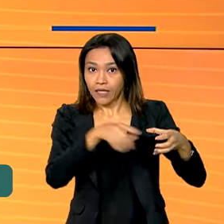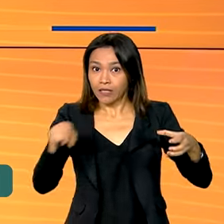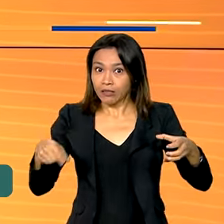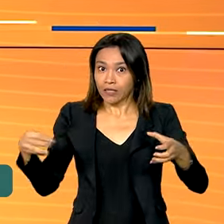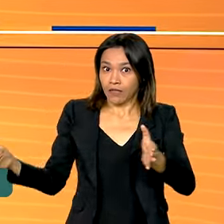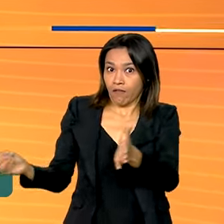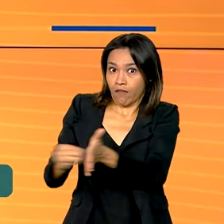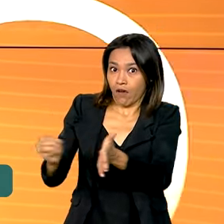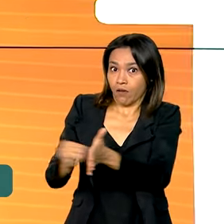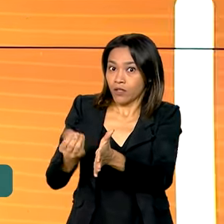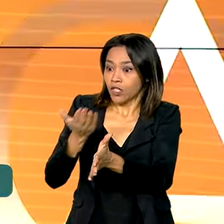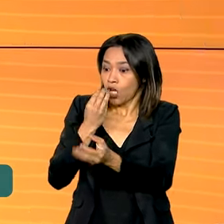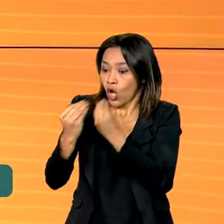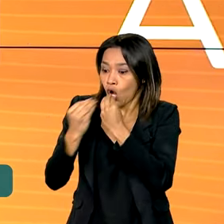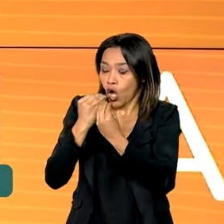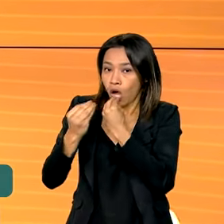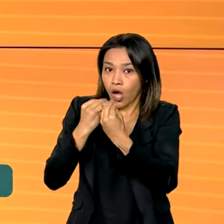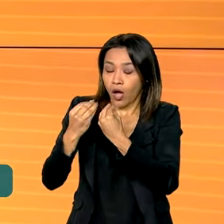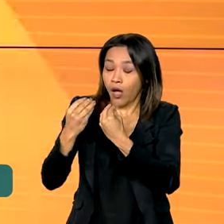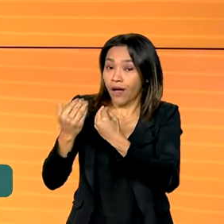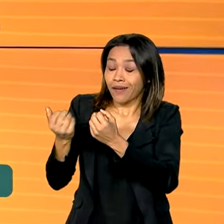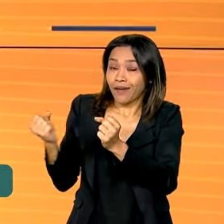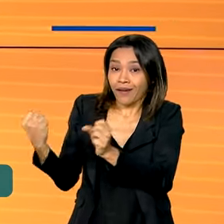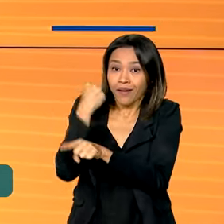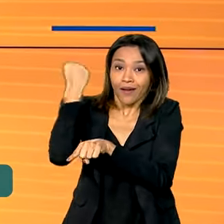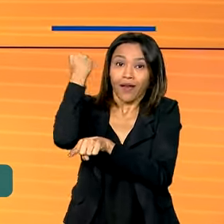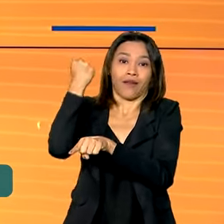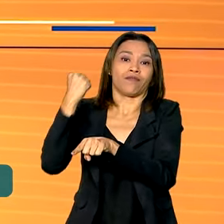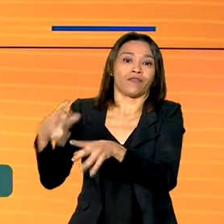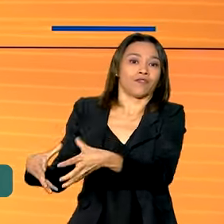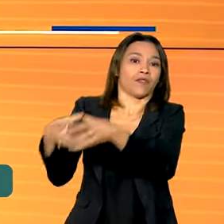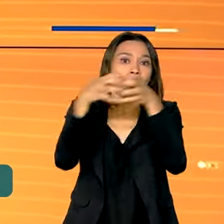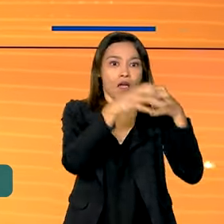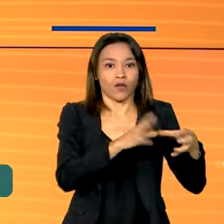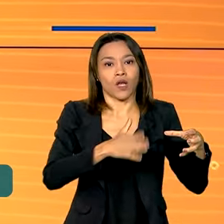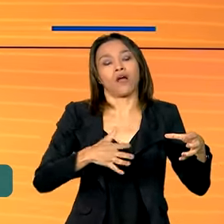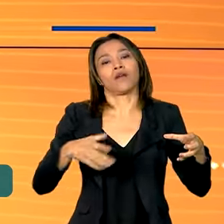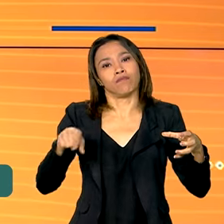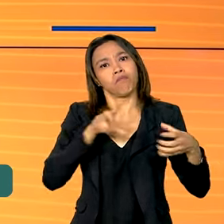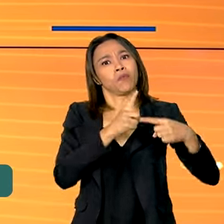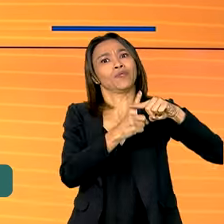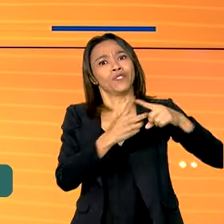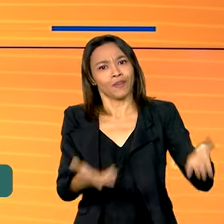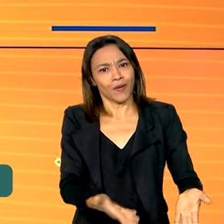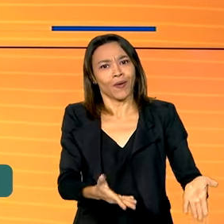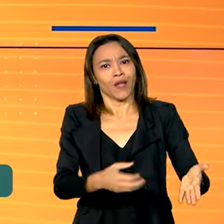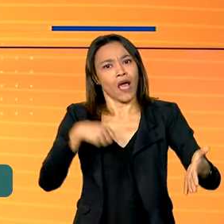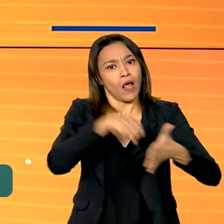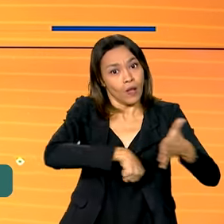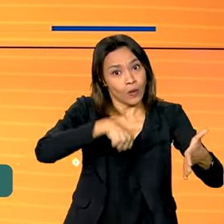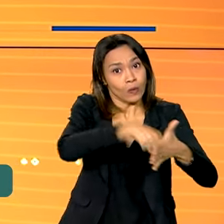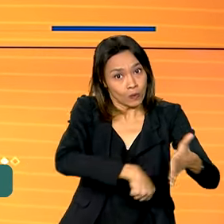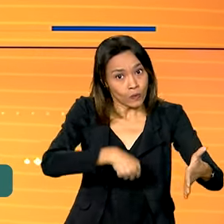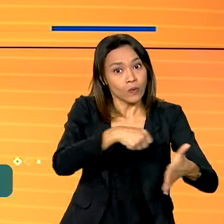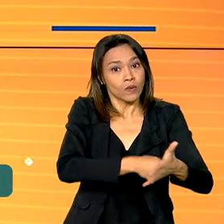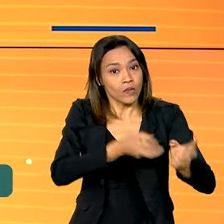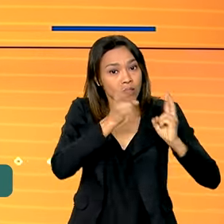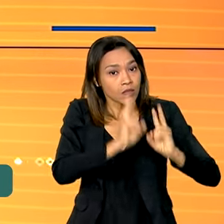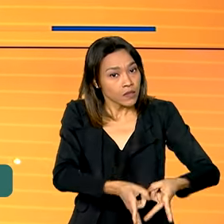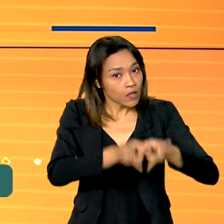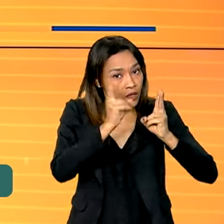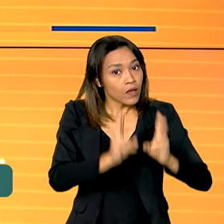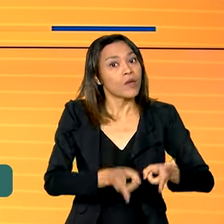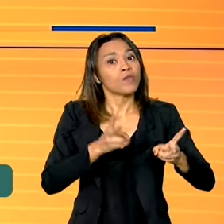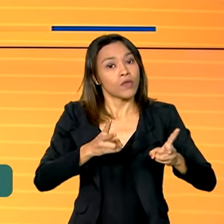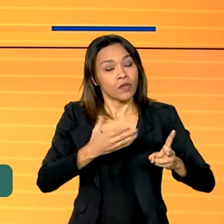grave no ano passado. Apesar deste cenário positivo, a luta contra a fome tem sido agenda constante nas ações do